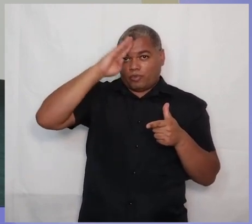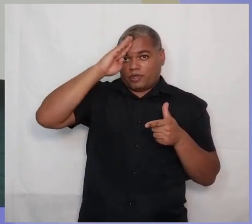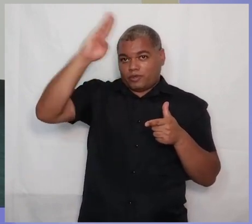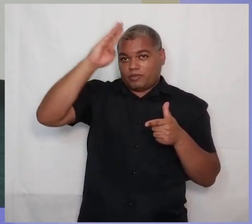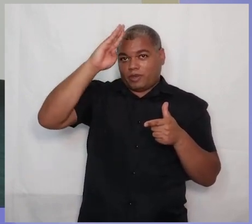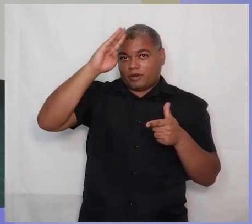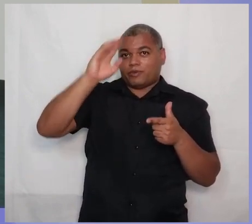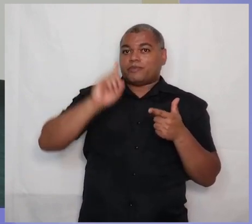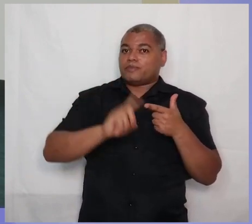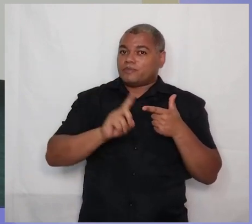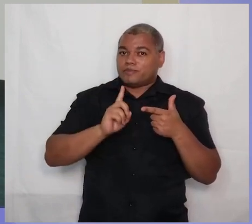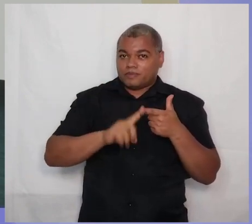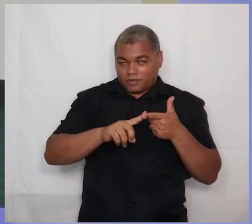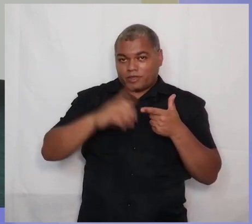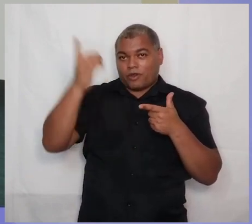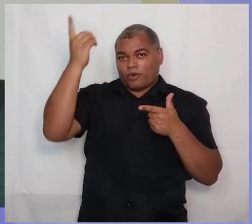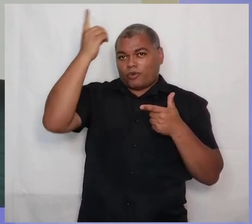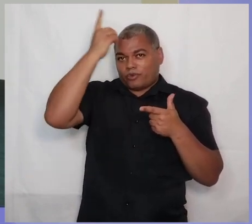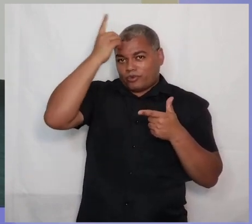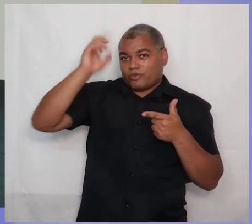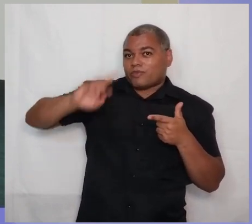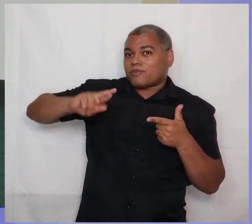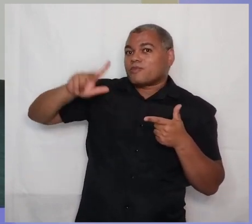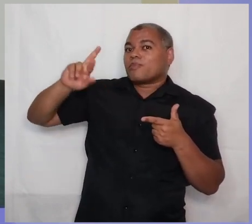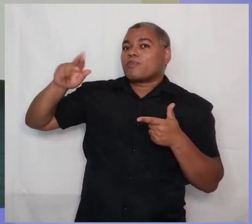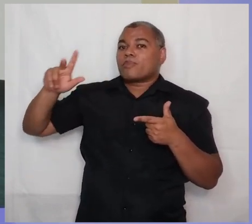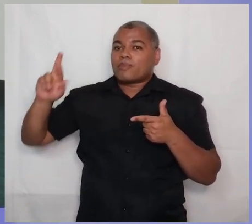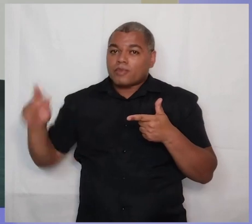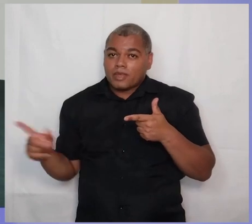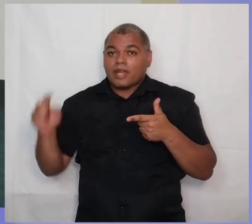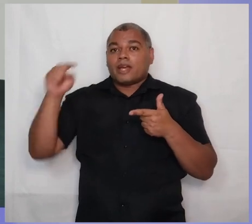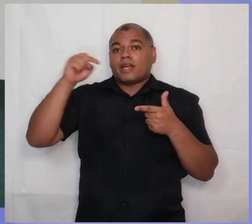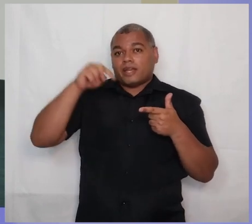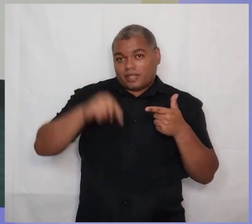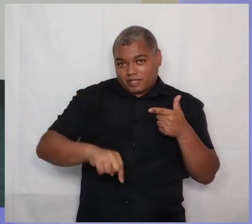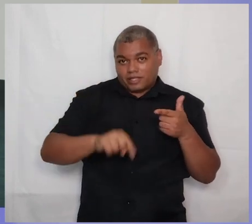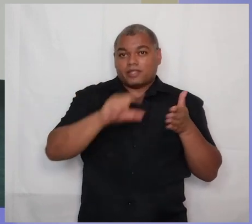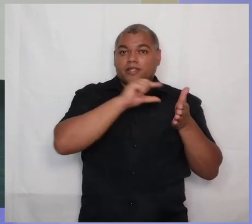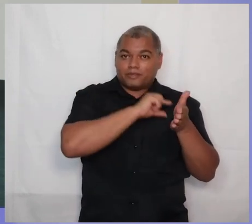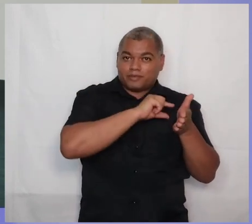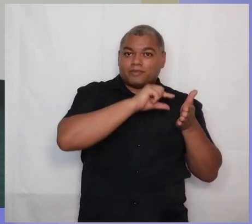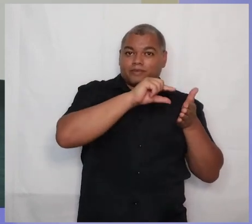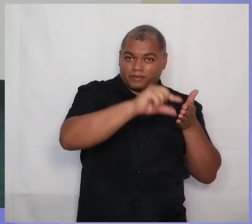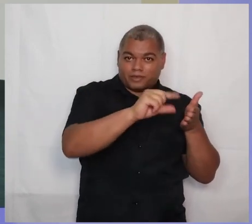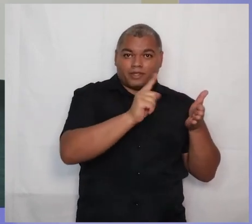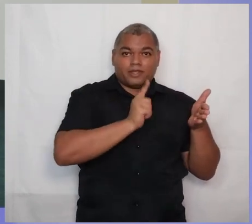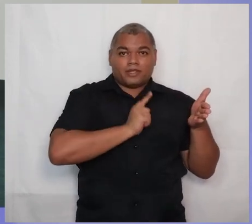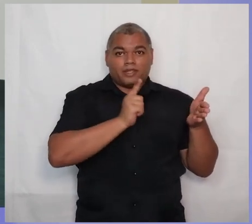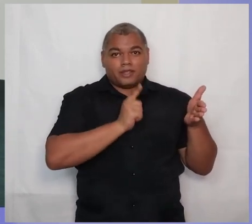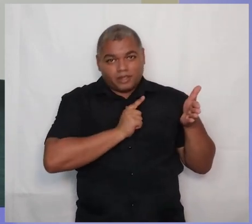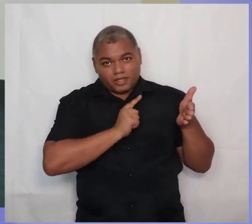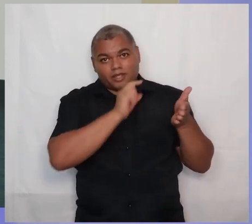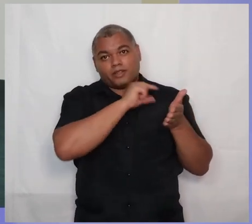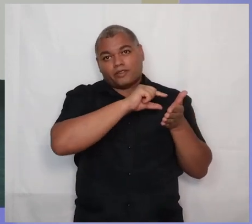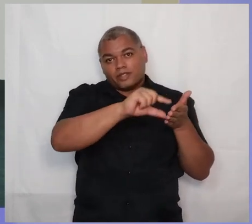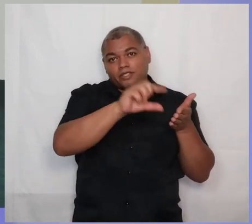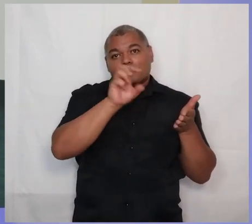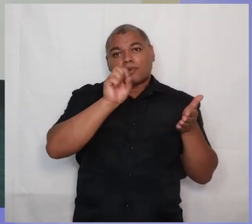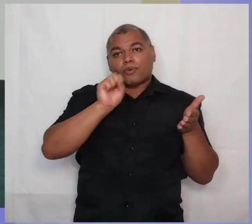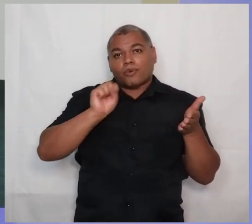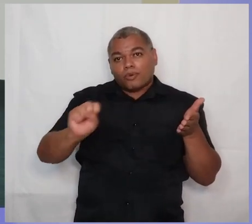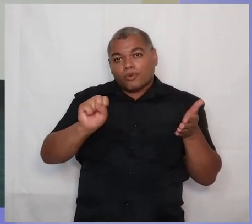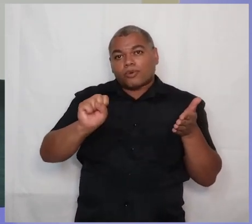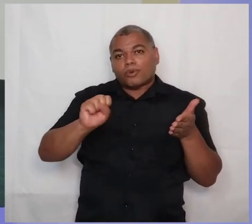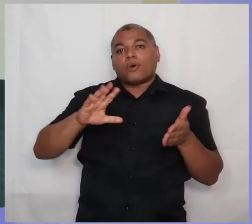O segundo são os dons. E esse nós vemos nessa citação que aparece no versículo de número 8.